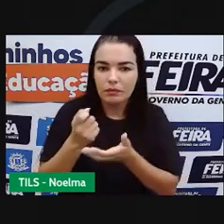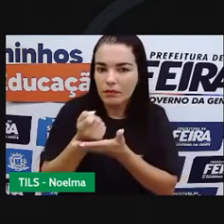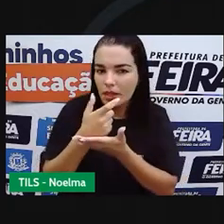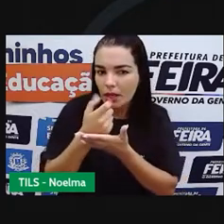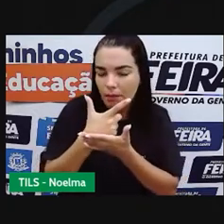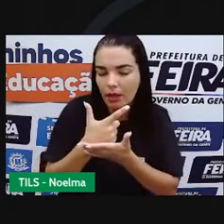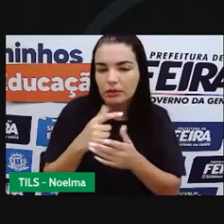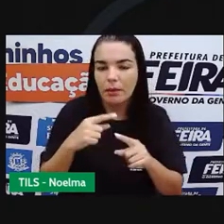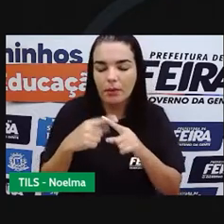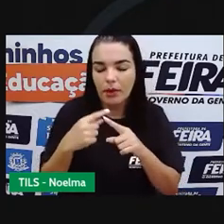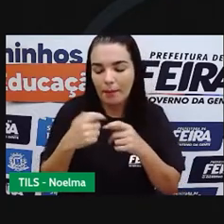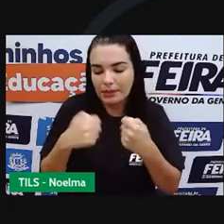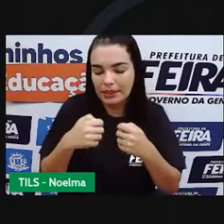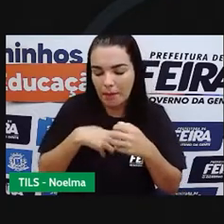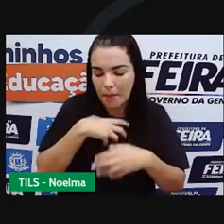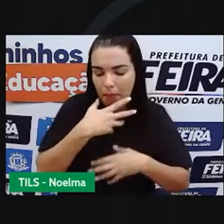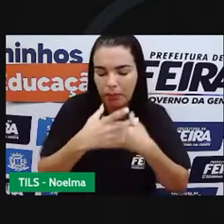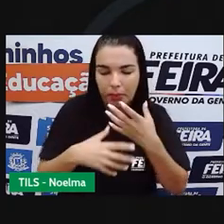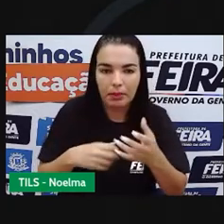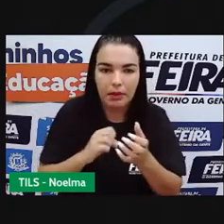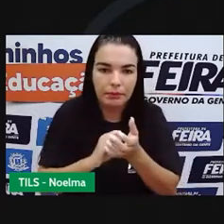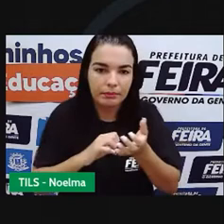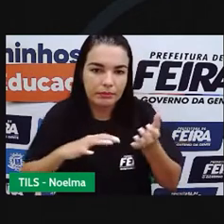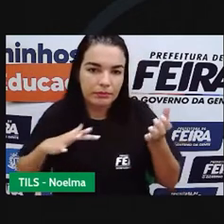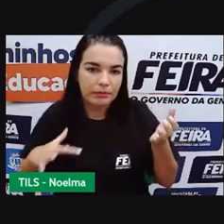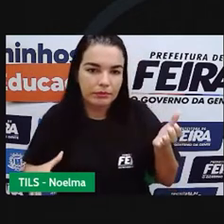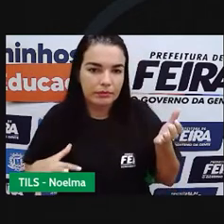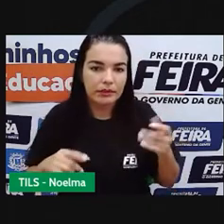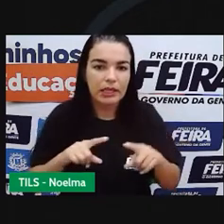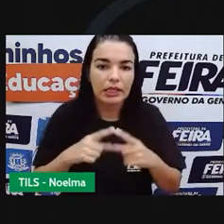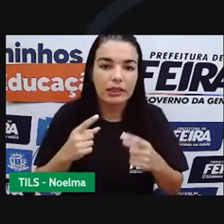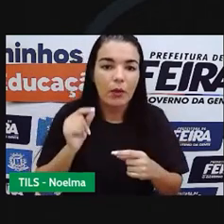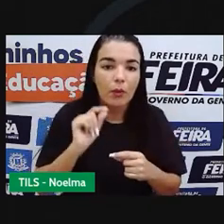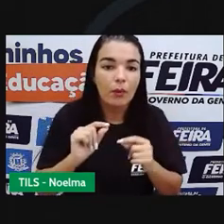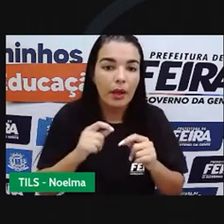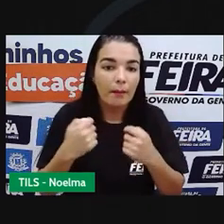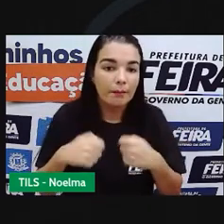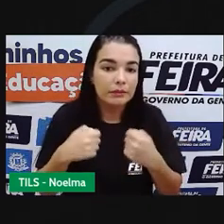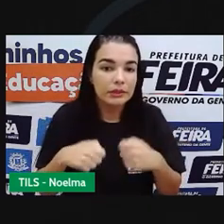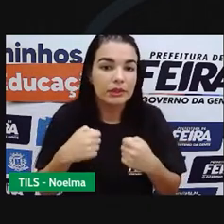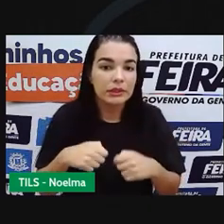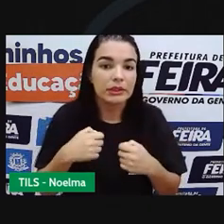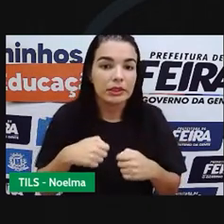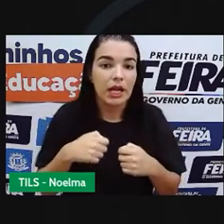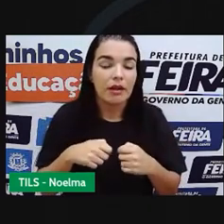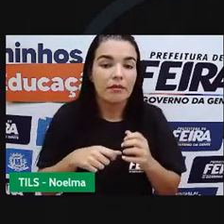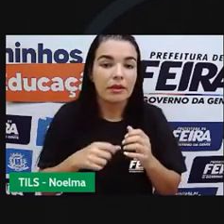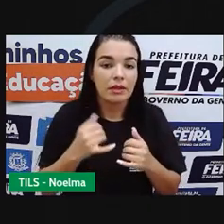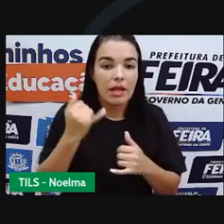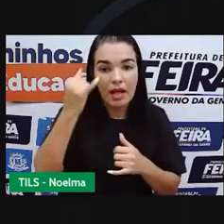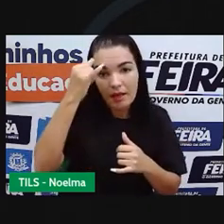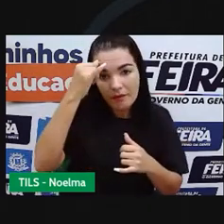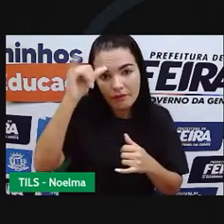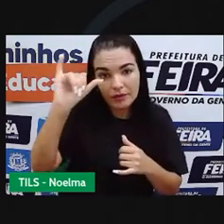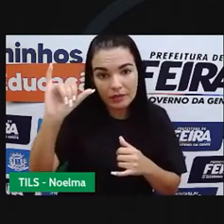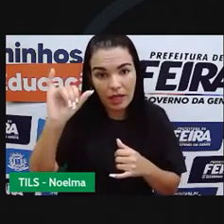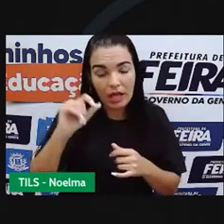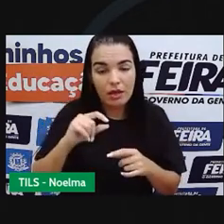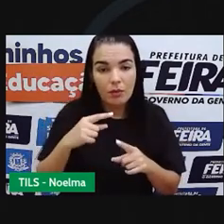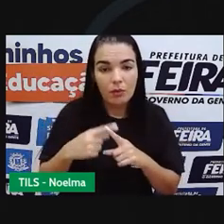pessoa que entrou nessa porque não tinha consciência. Eu tinha. Eu fazia faculdade na área da saúde. Não sei te explicar como é que uma pessoa